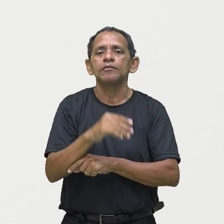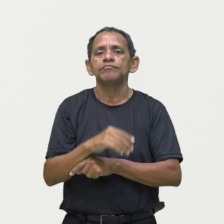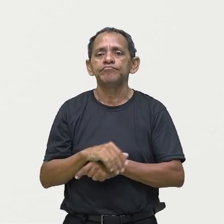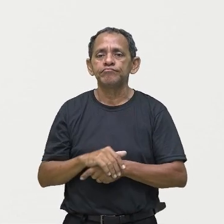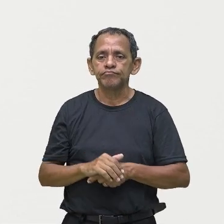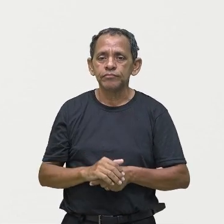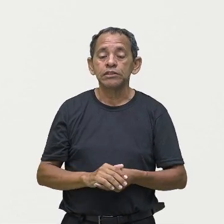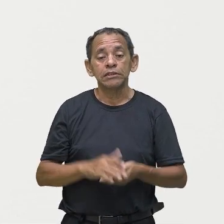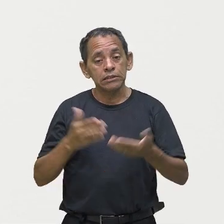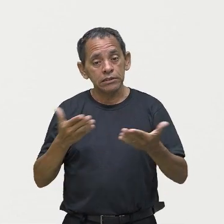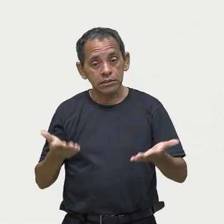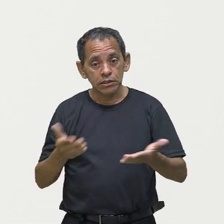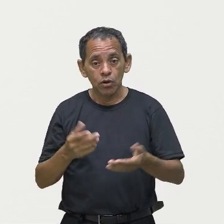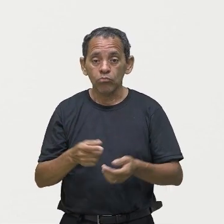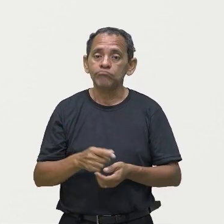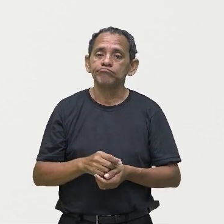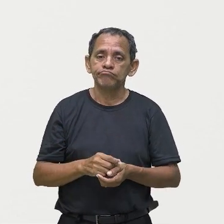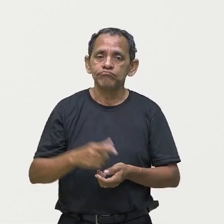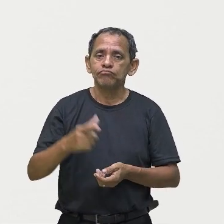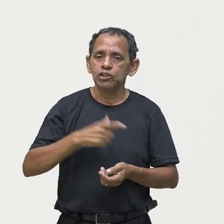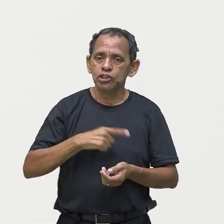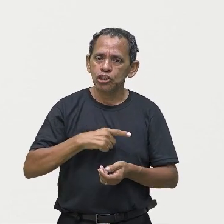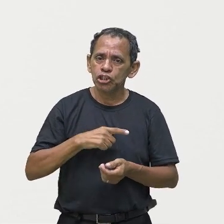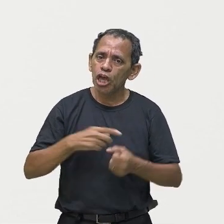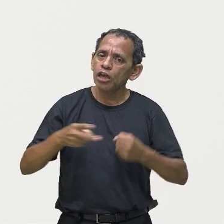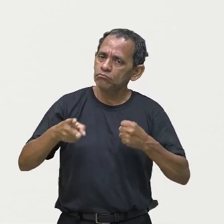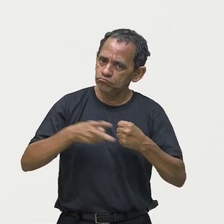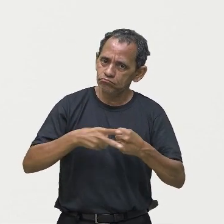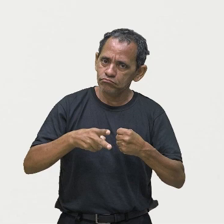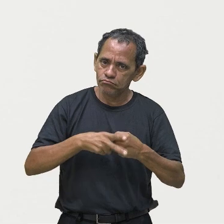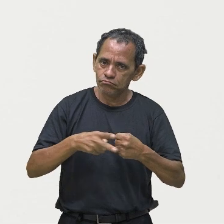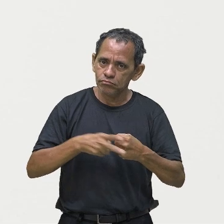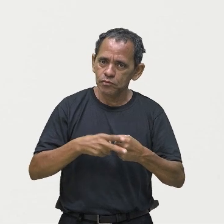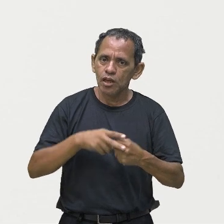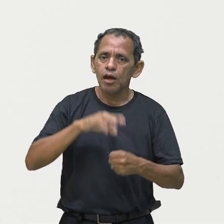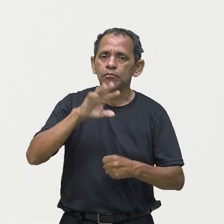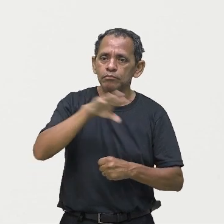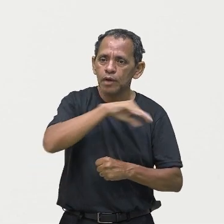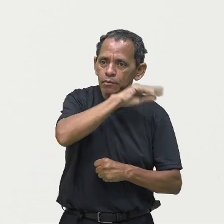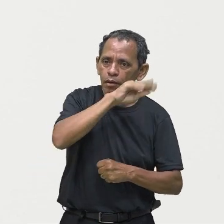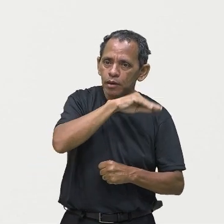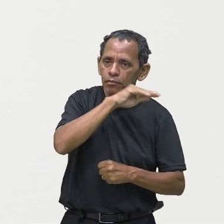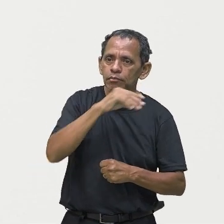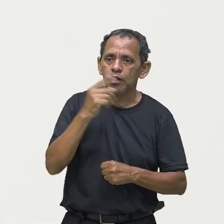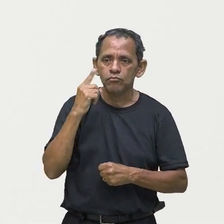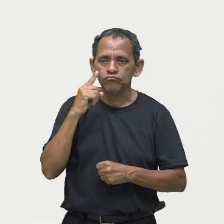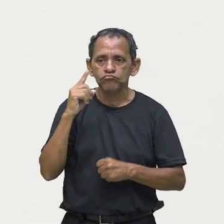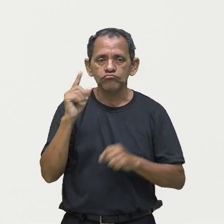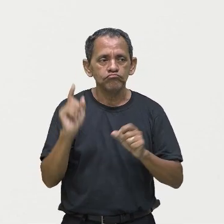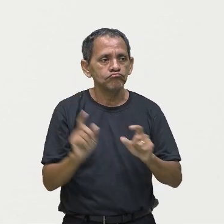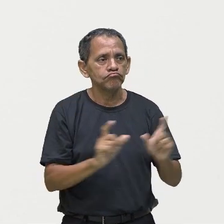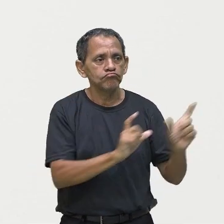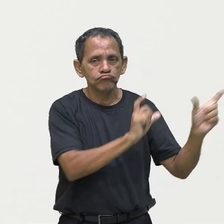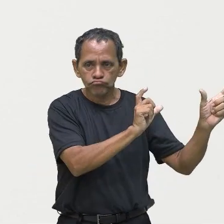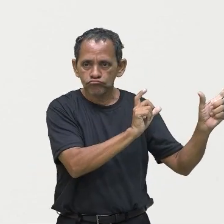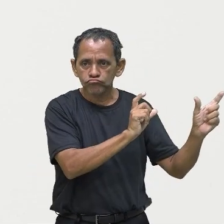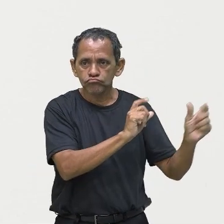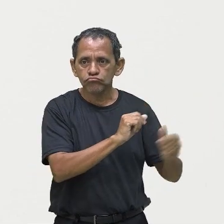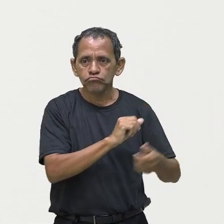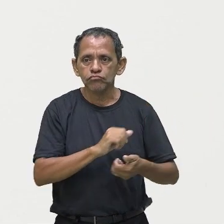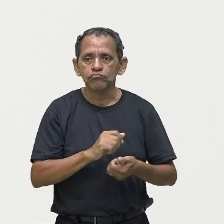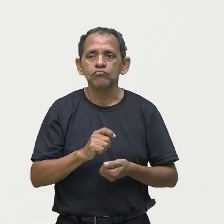apresentando de forma verbal. Eu estou apresentando a aula oralmente. Ou